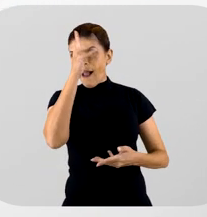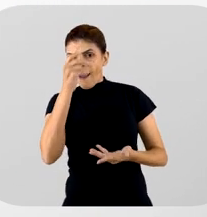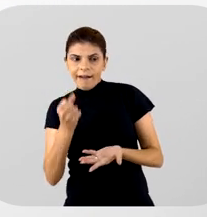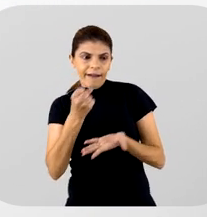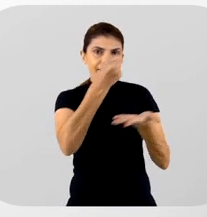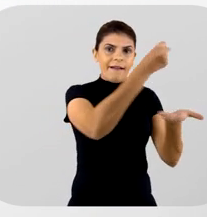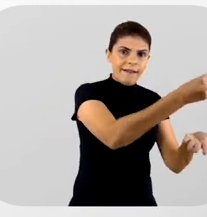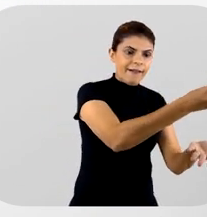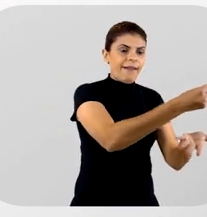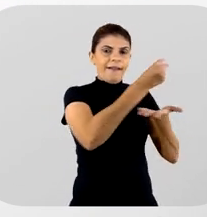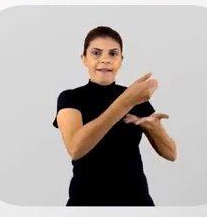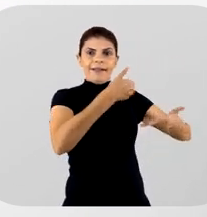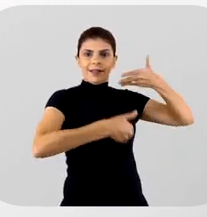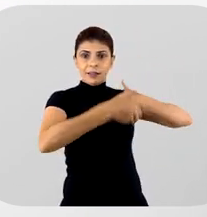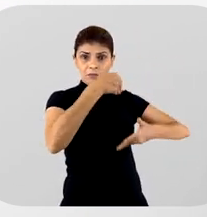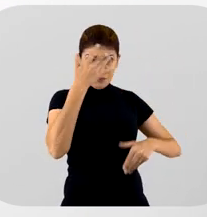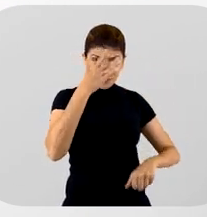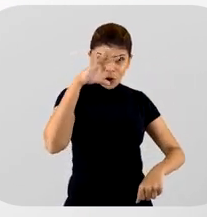caridade.